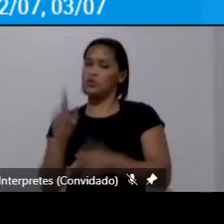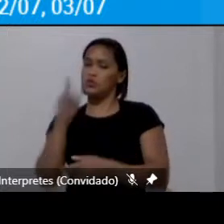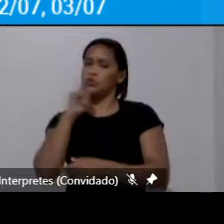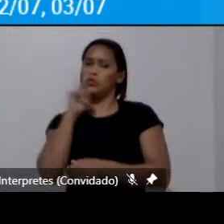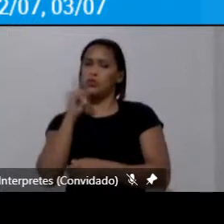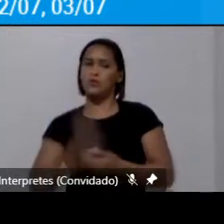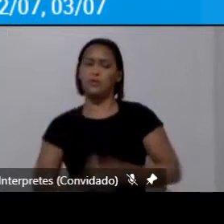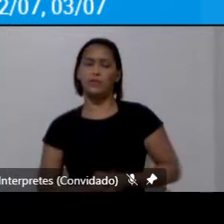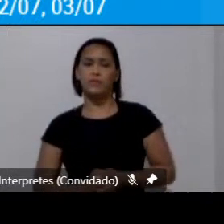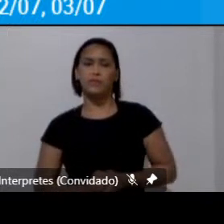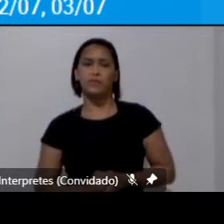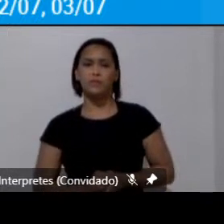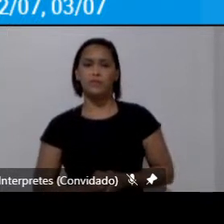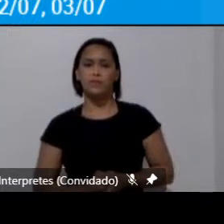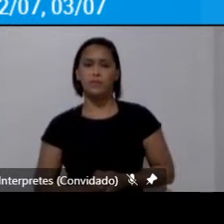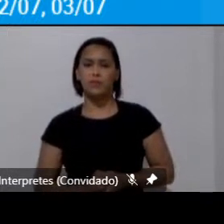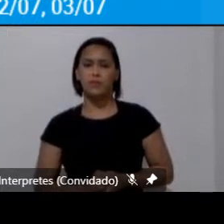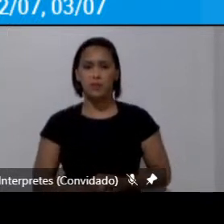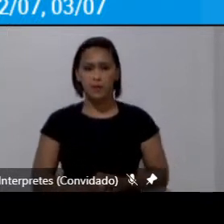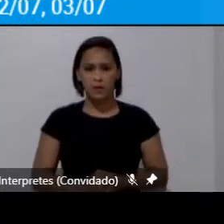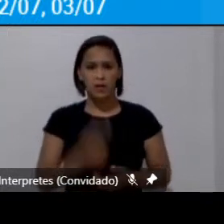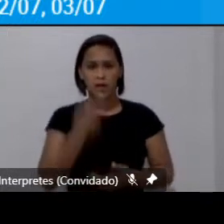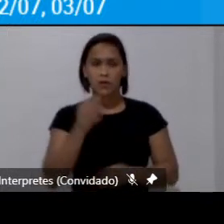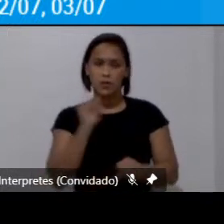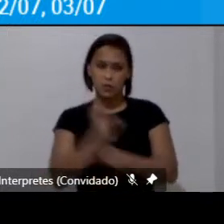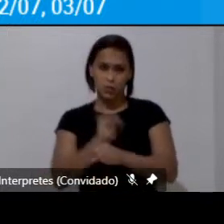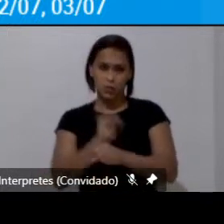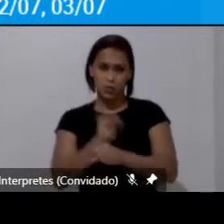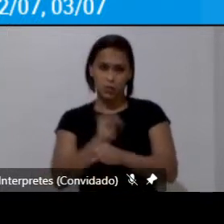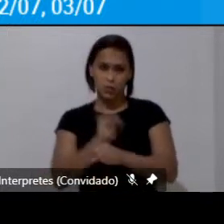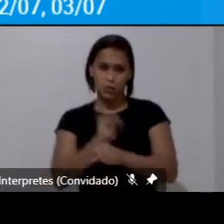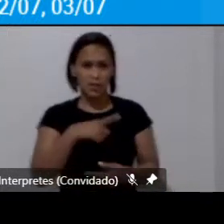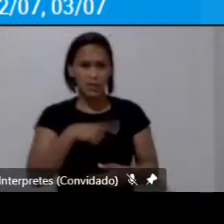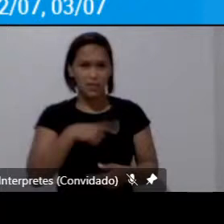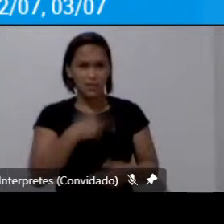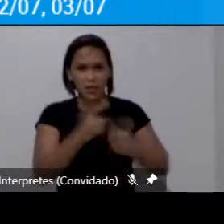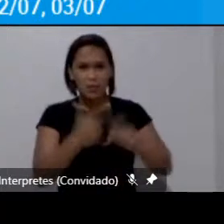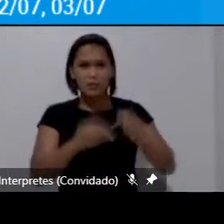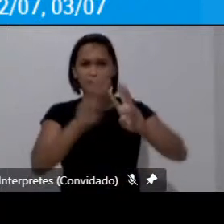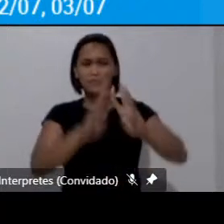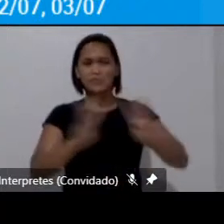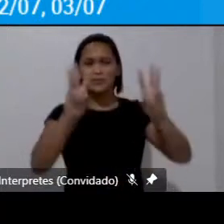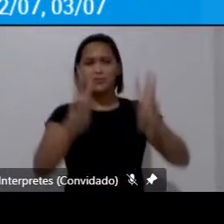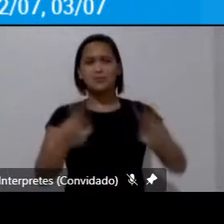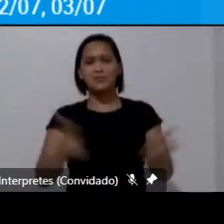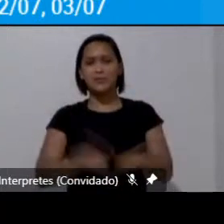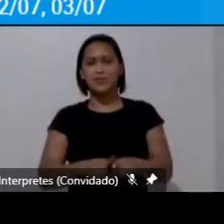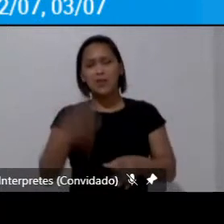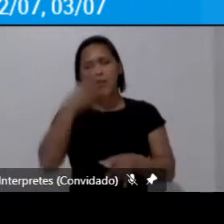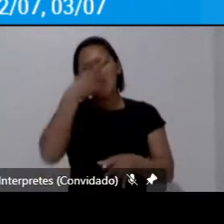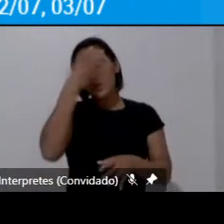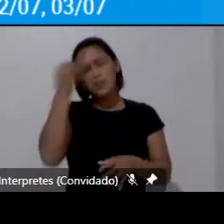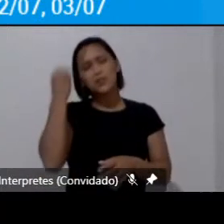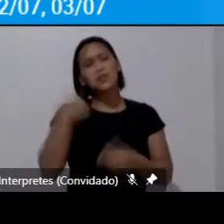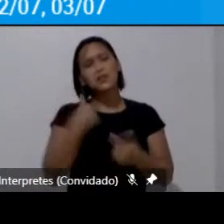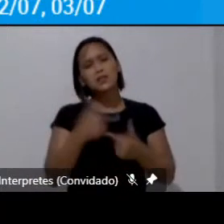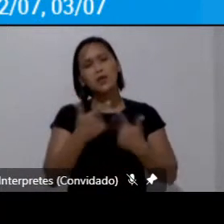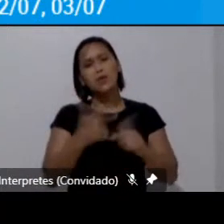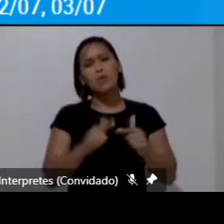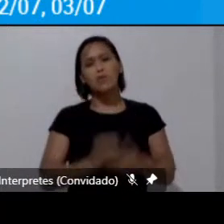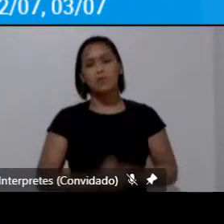eu acho que eu paro por aqui tem mais algum Daniel deixa eu ver se eu esqueci alguma coisa